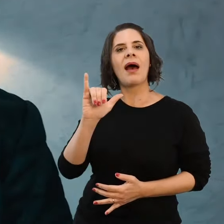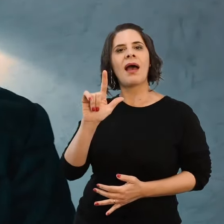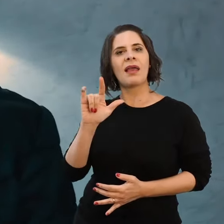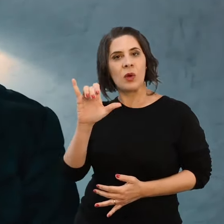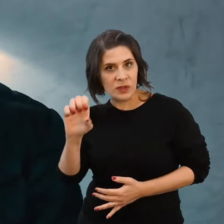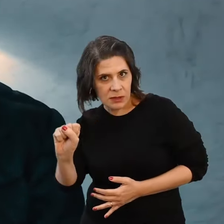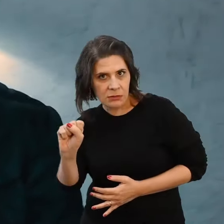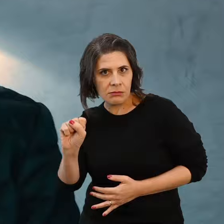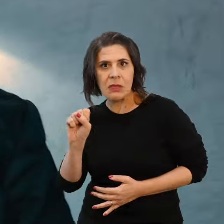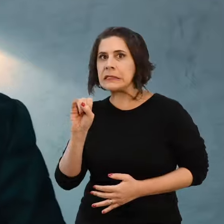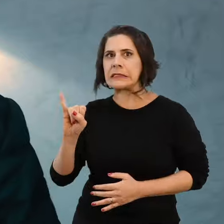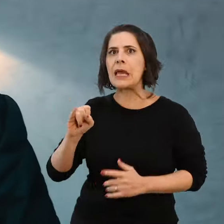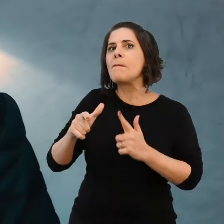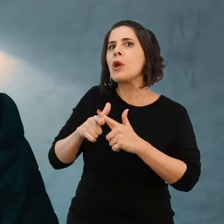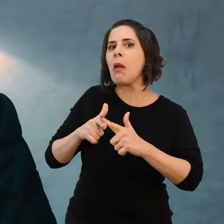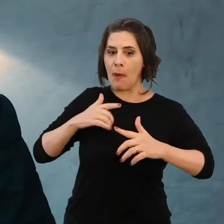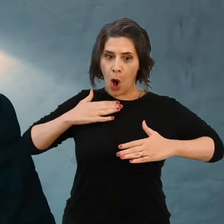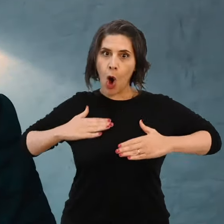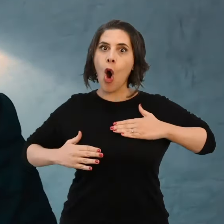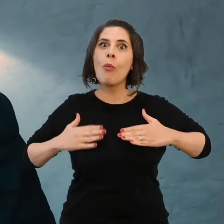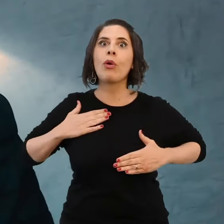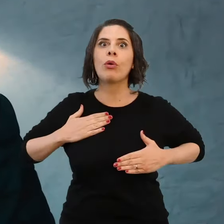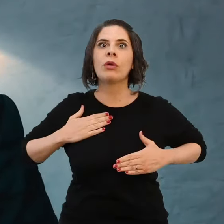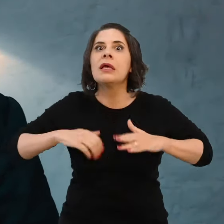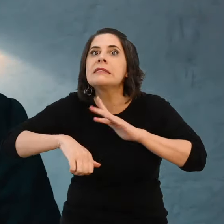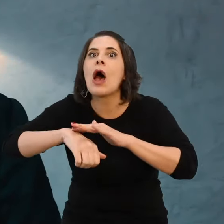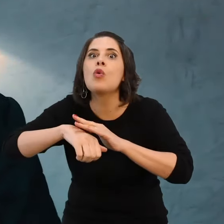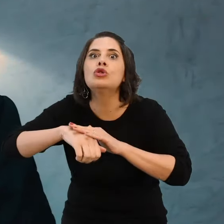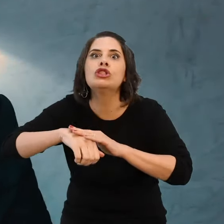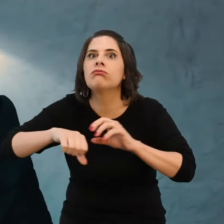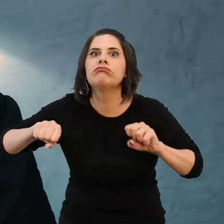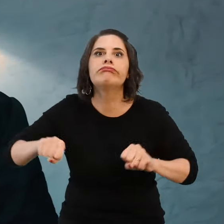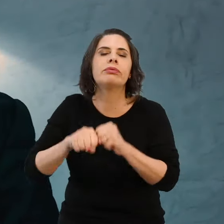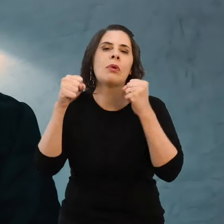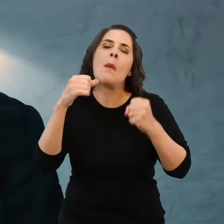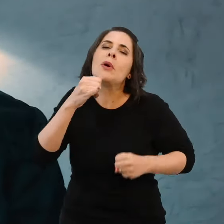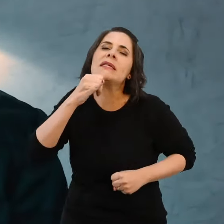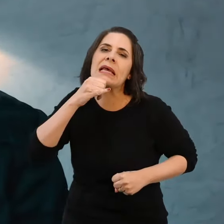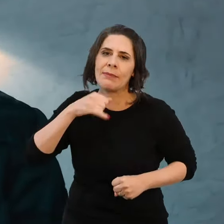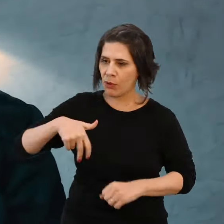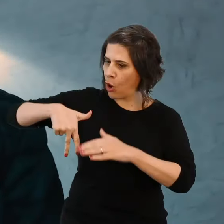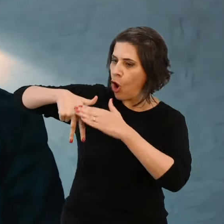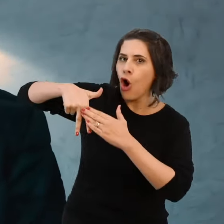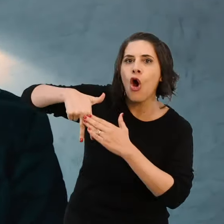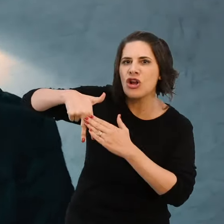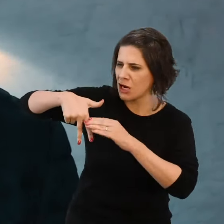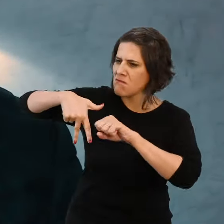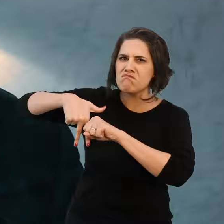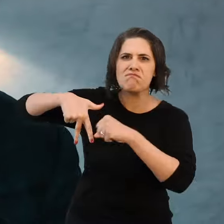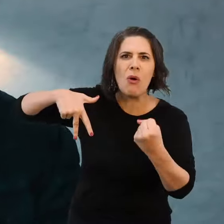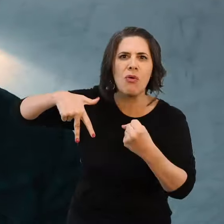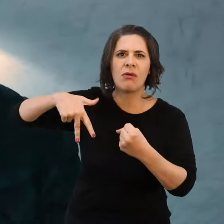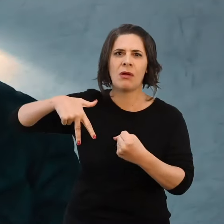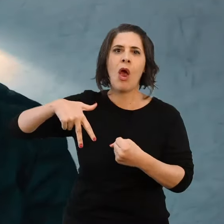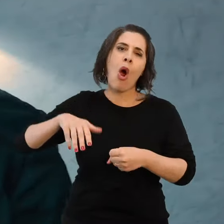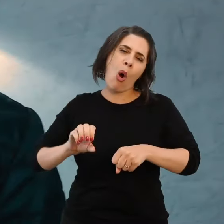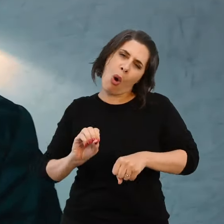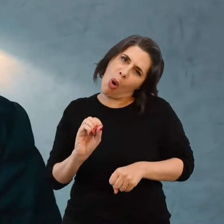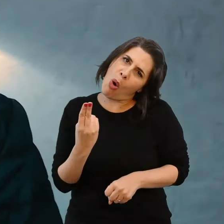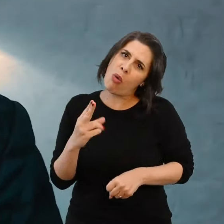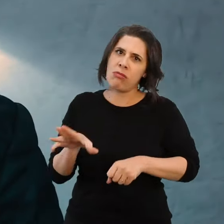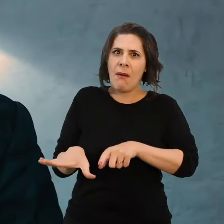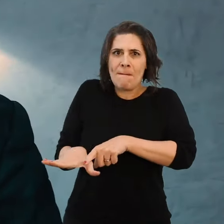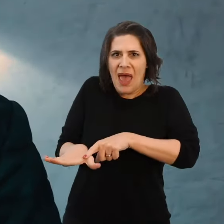prova porque ela contundiu fisicamente, se contundiu fisicamente, rompeu o tendão de Aquiles, teve um estiramento na